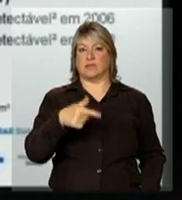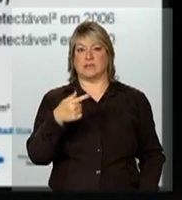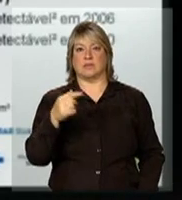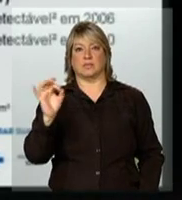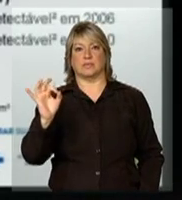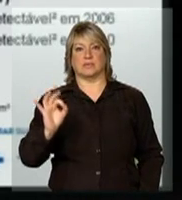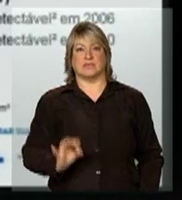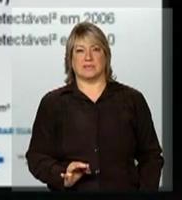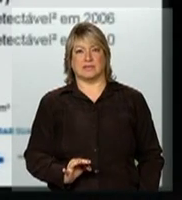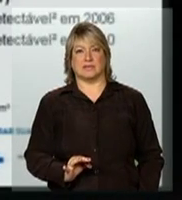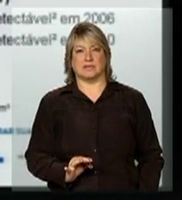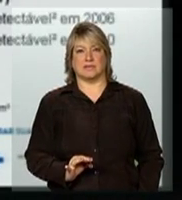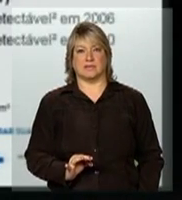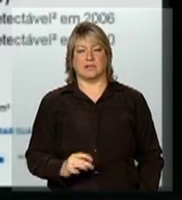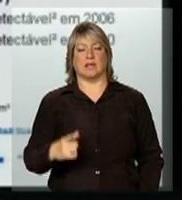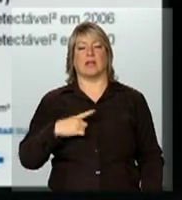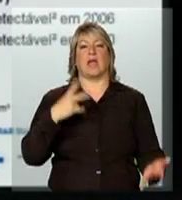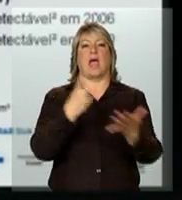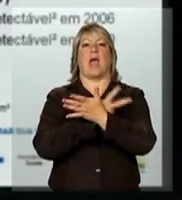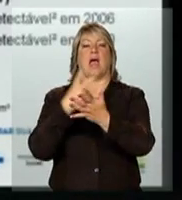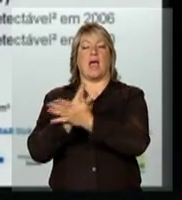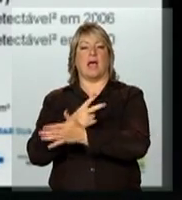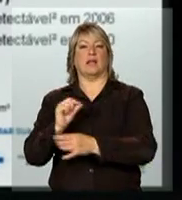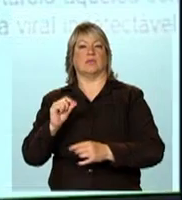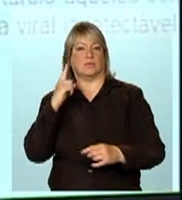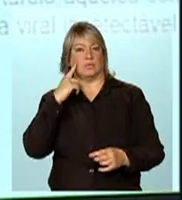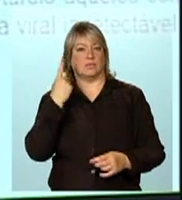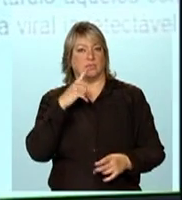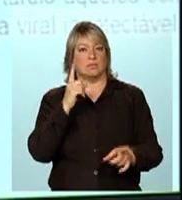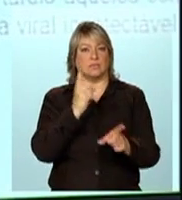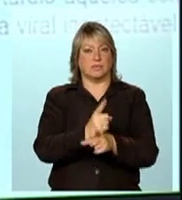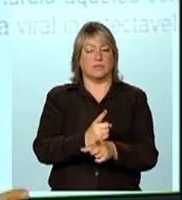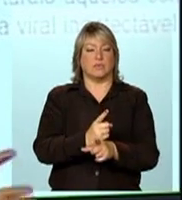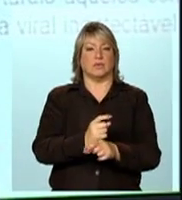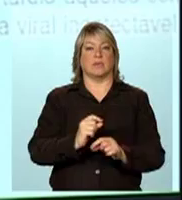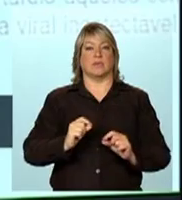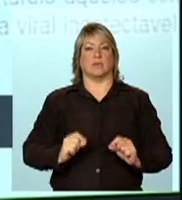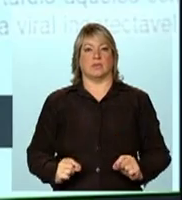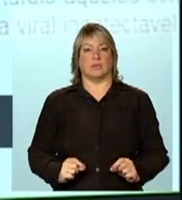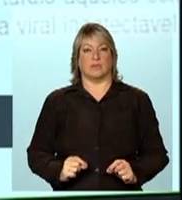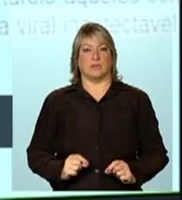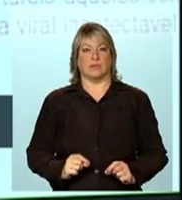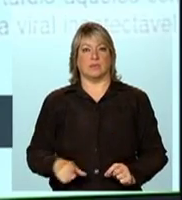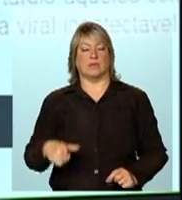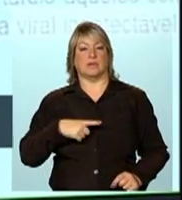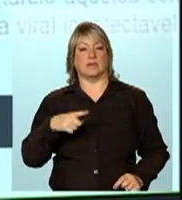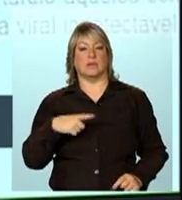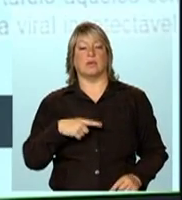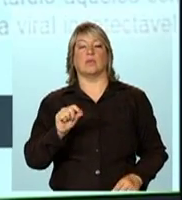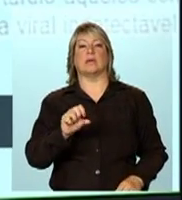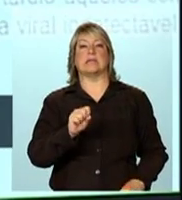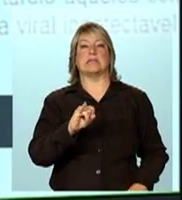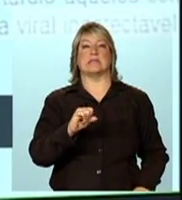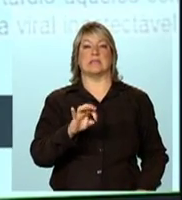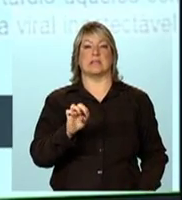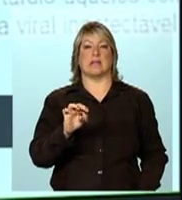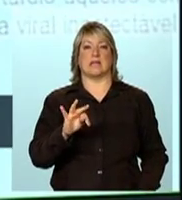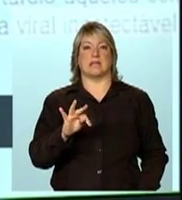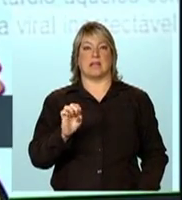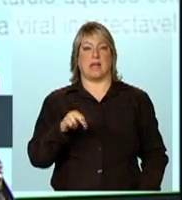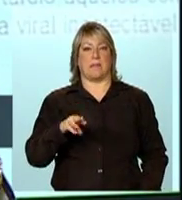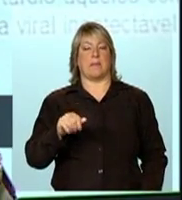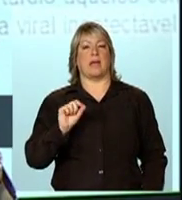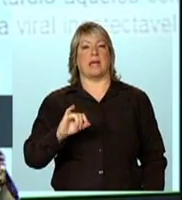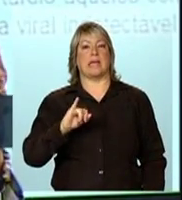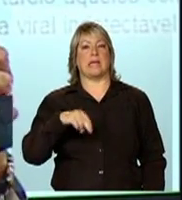Ou seja, mais casos estão sendo identificados com comprometimento mínimo do sistema imunológico e isso serve como